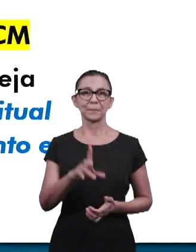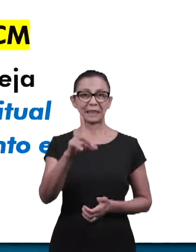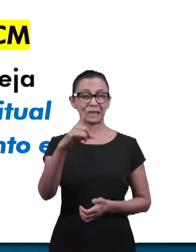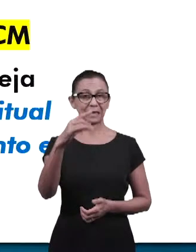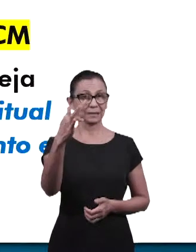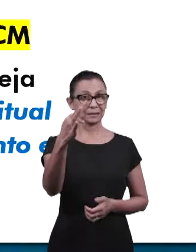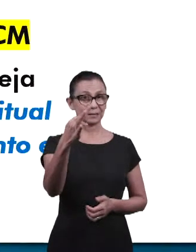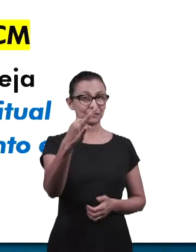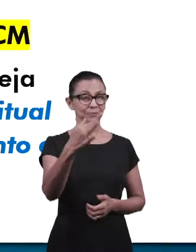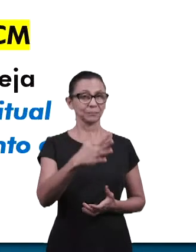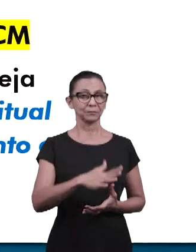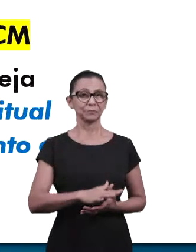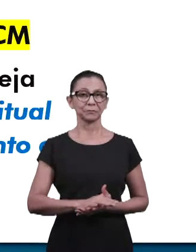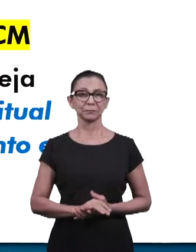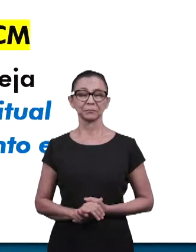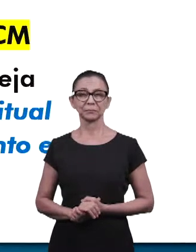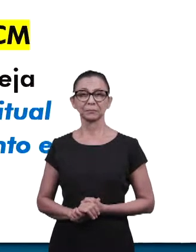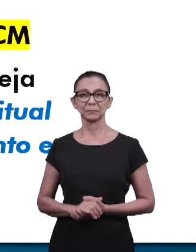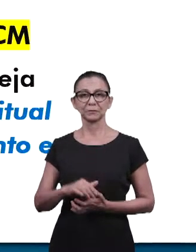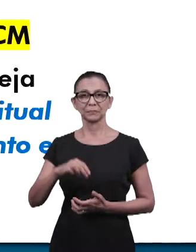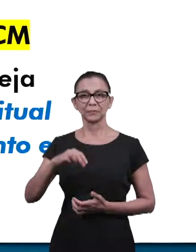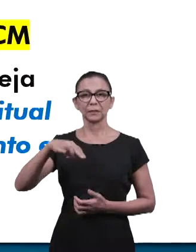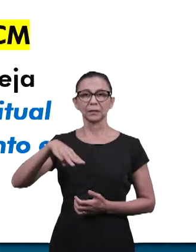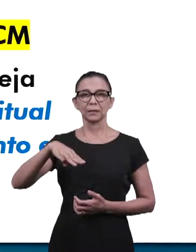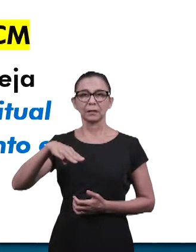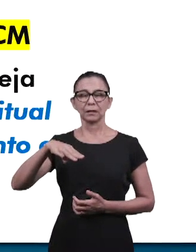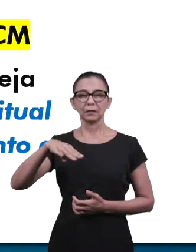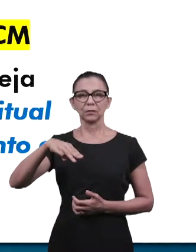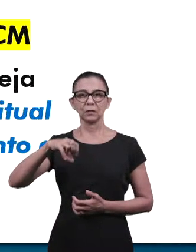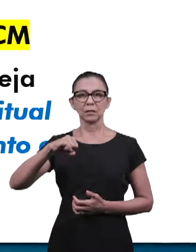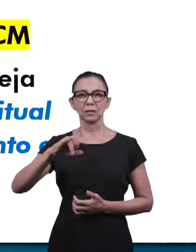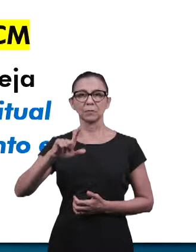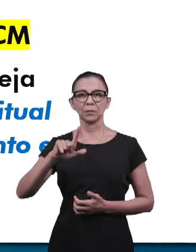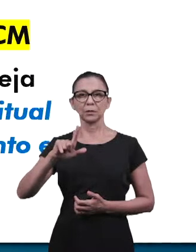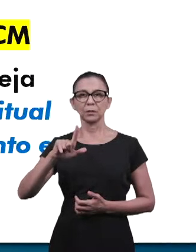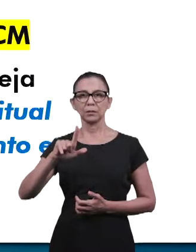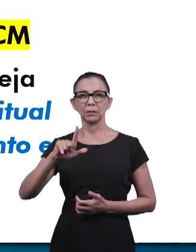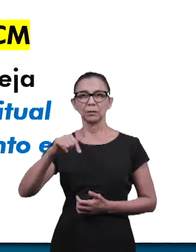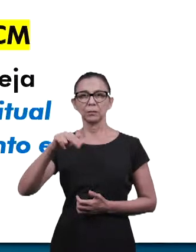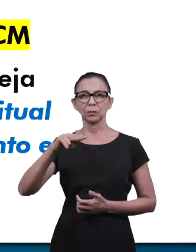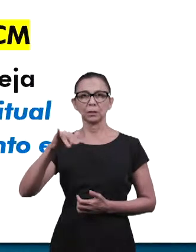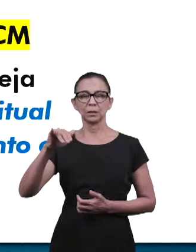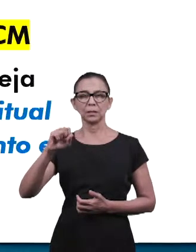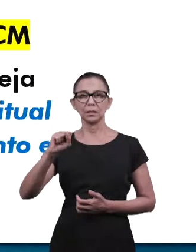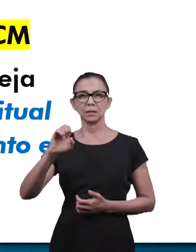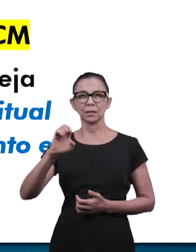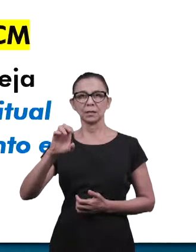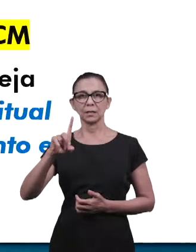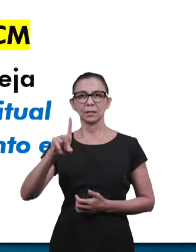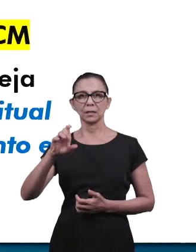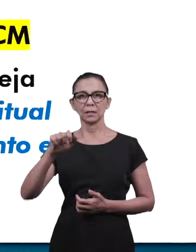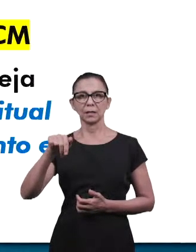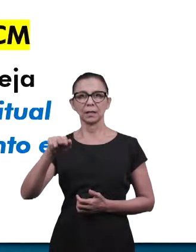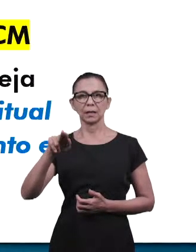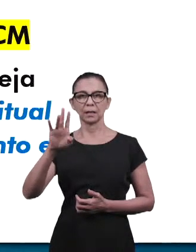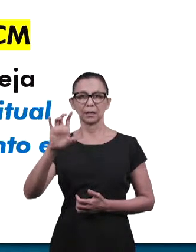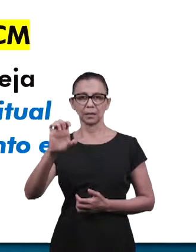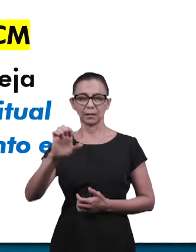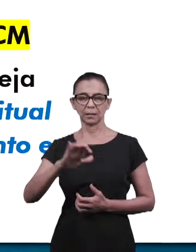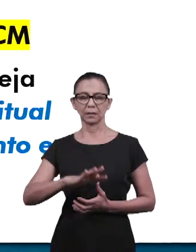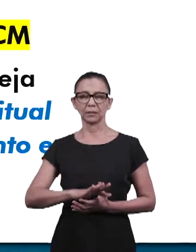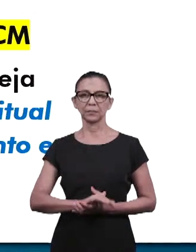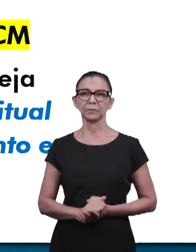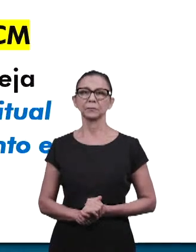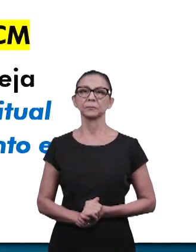Melquisedeque Vicente Macedo, da Igreja de Águas Claras 1. Ele escreveu dizendo, ênfase na palavra